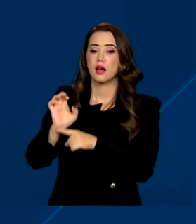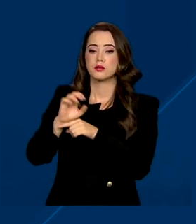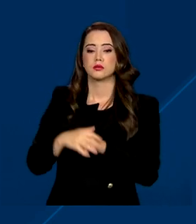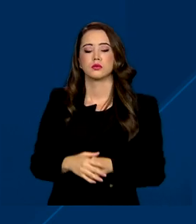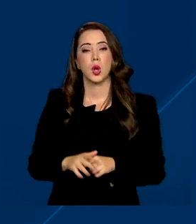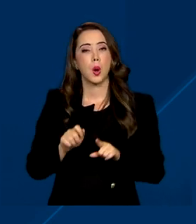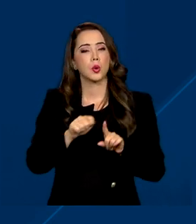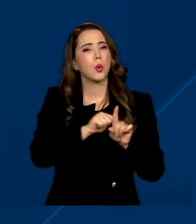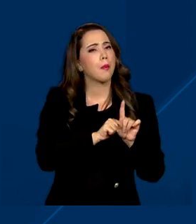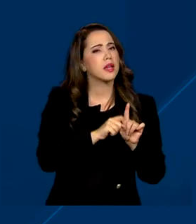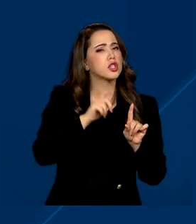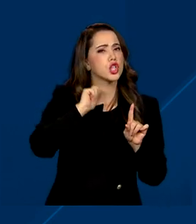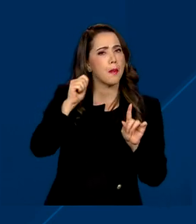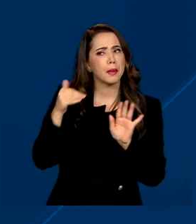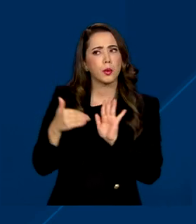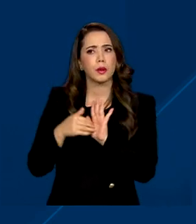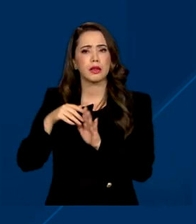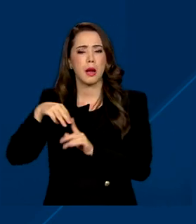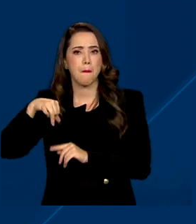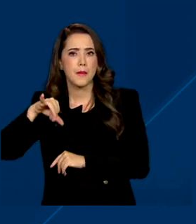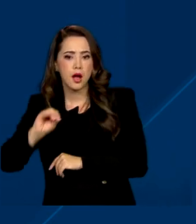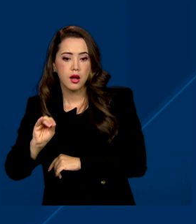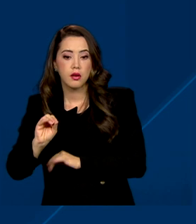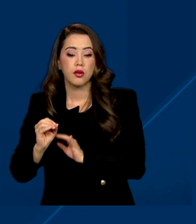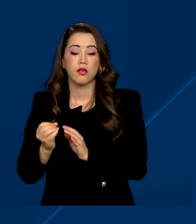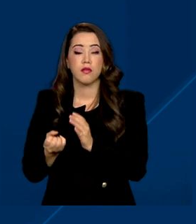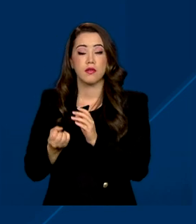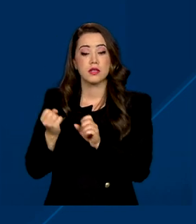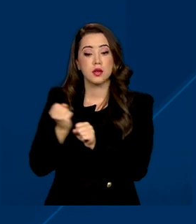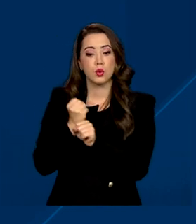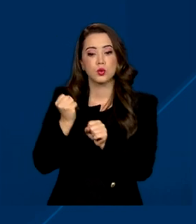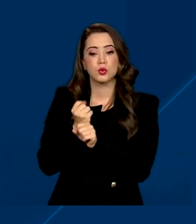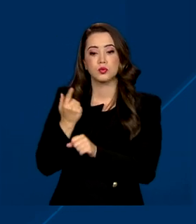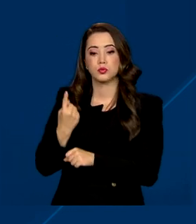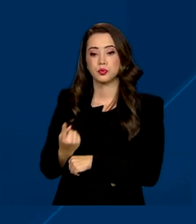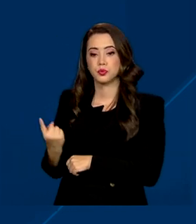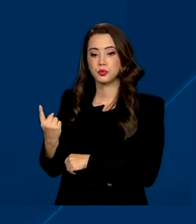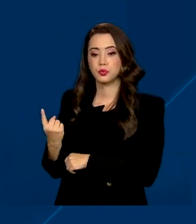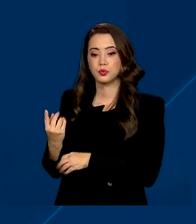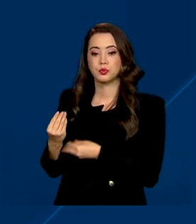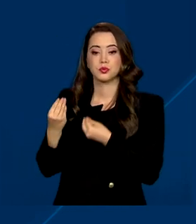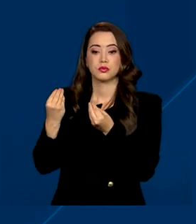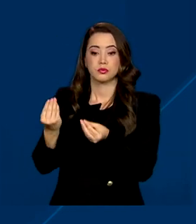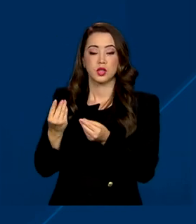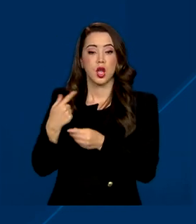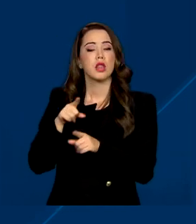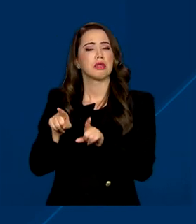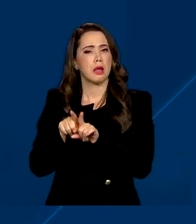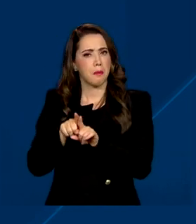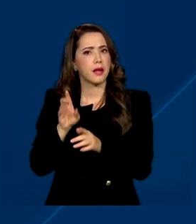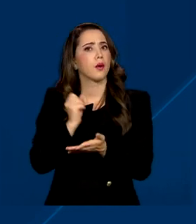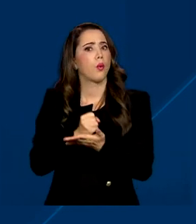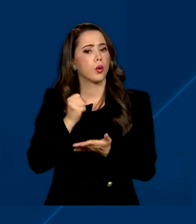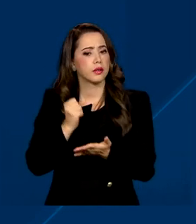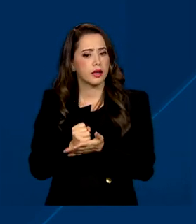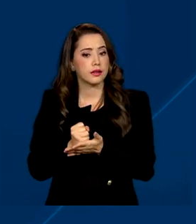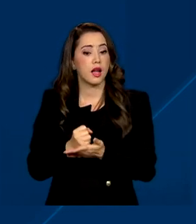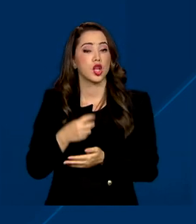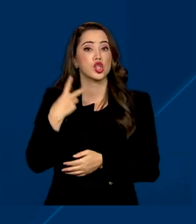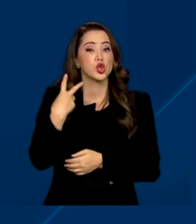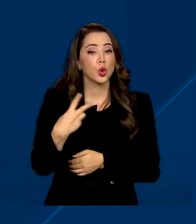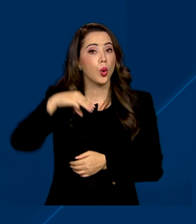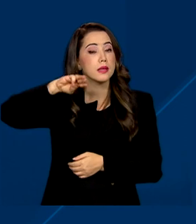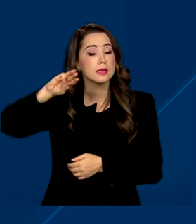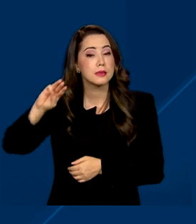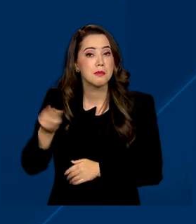concluídas outras 7.400 unidades. A meta do governo federal é contratar 2 milhões de unidades